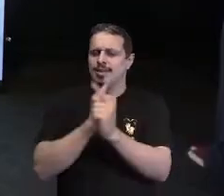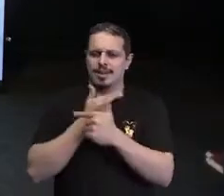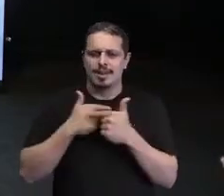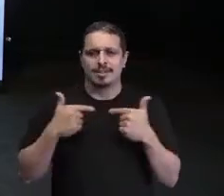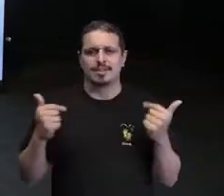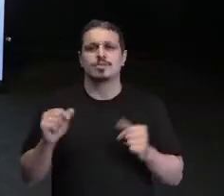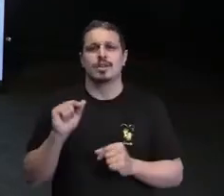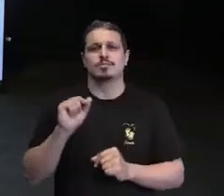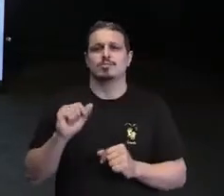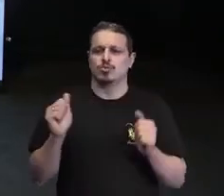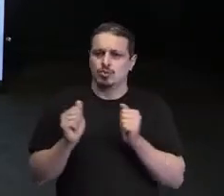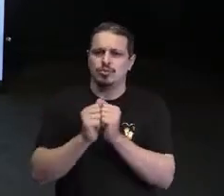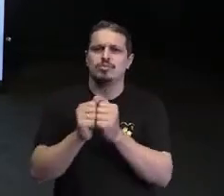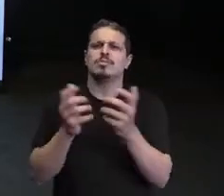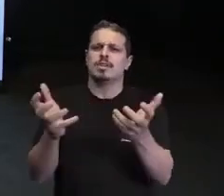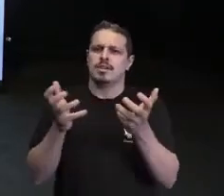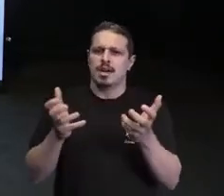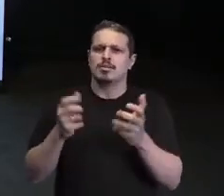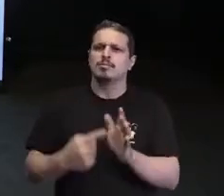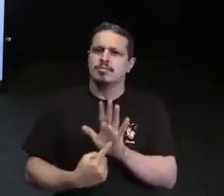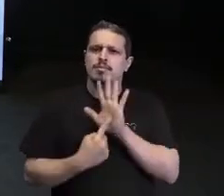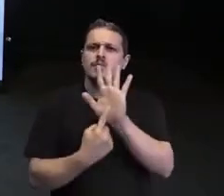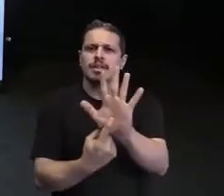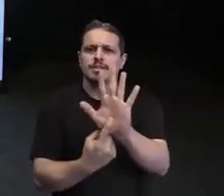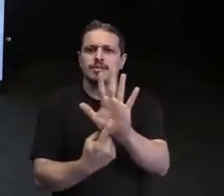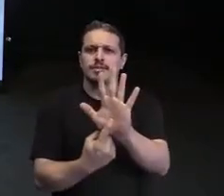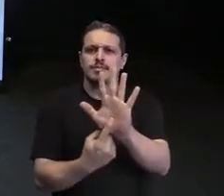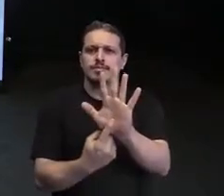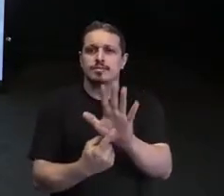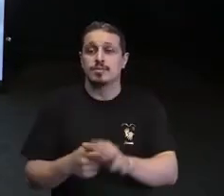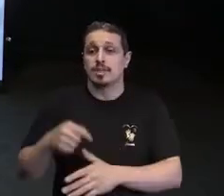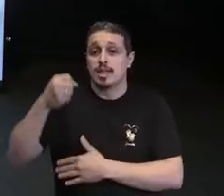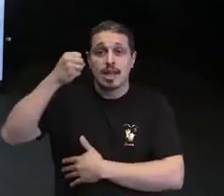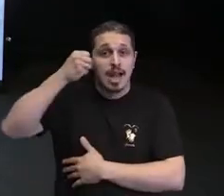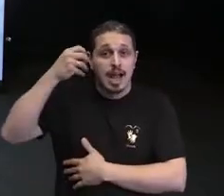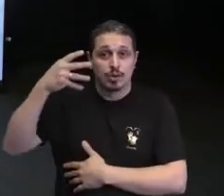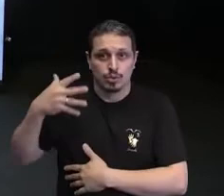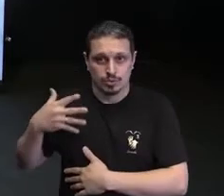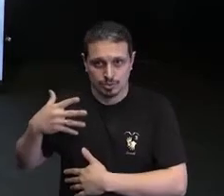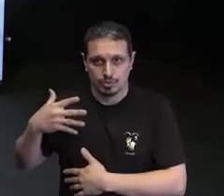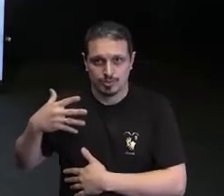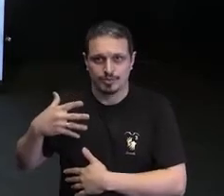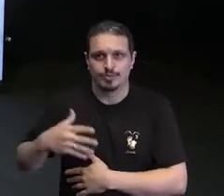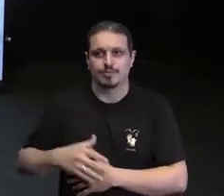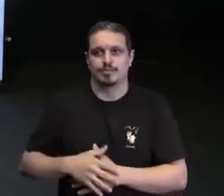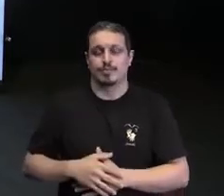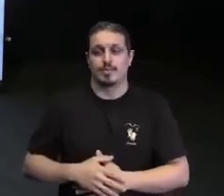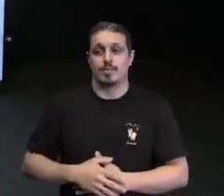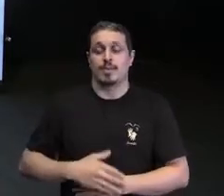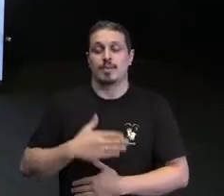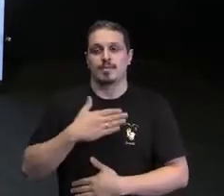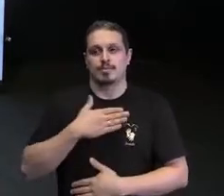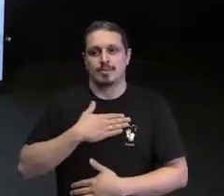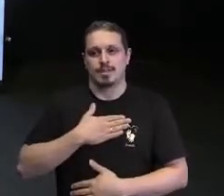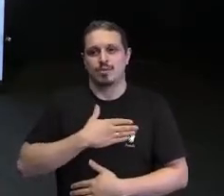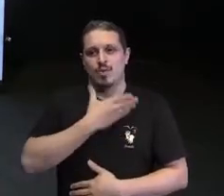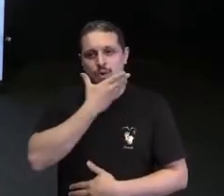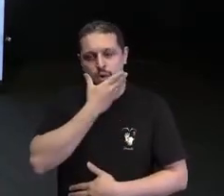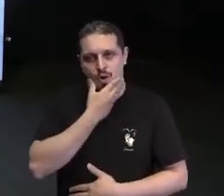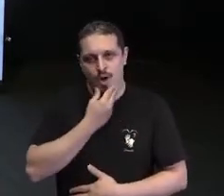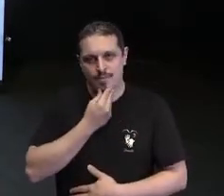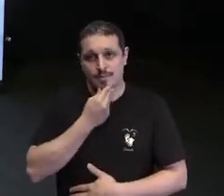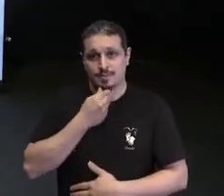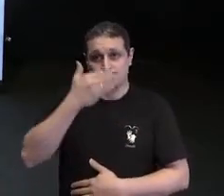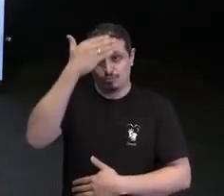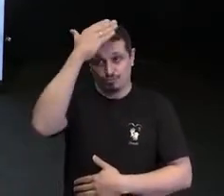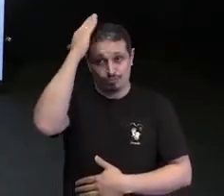Eu gostaria inicialmente de me apresentar, de me autodescrever. Eu sou um homem de cabelos pretos, penteados para o